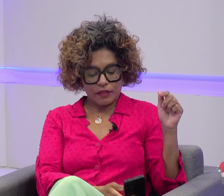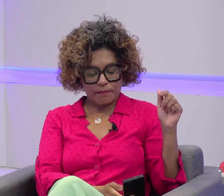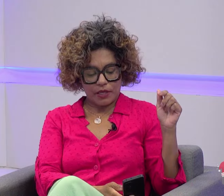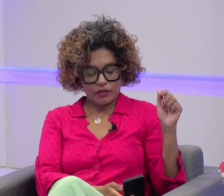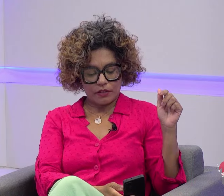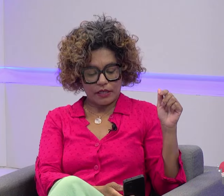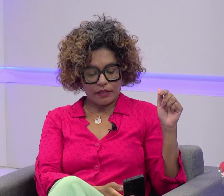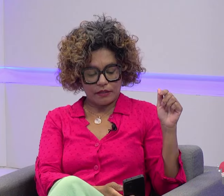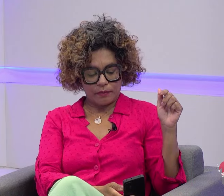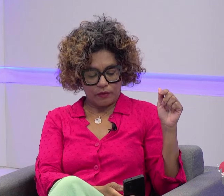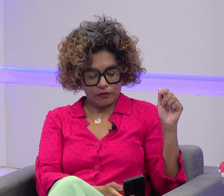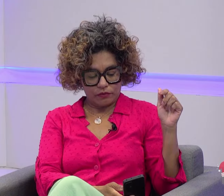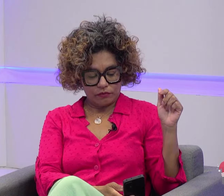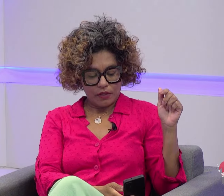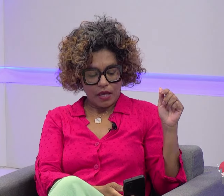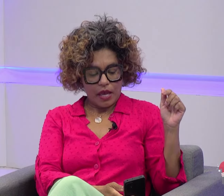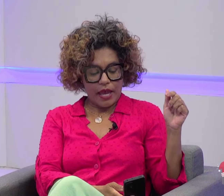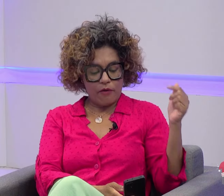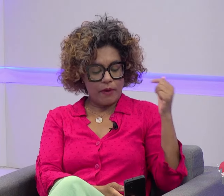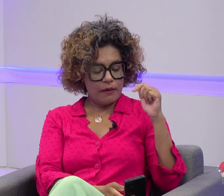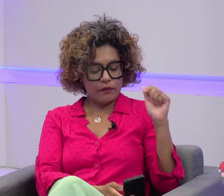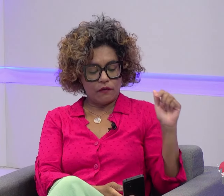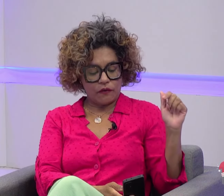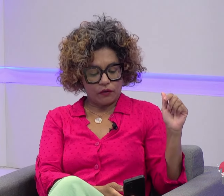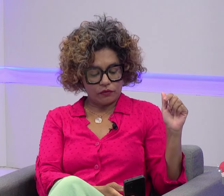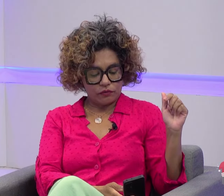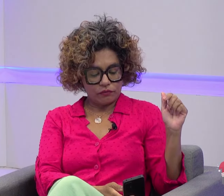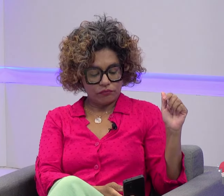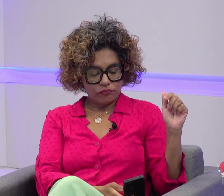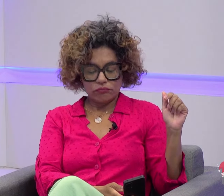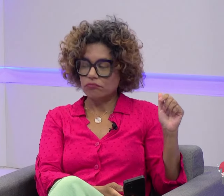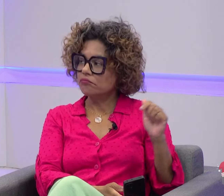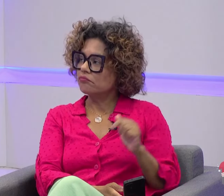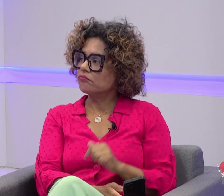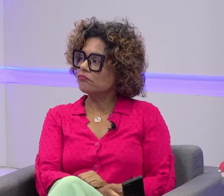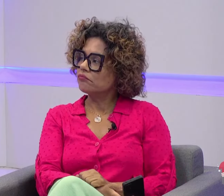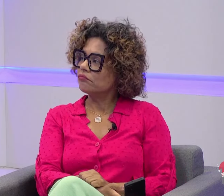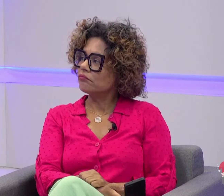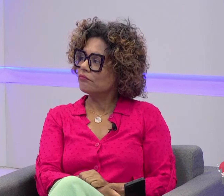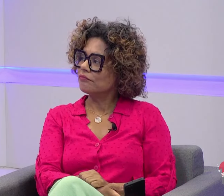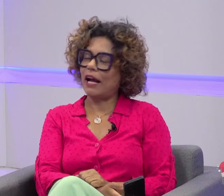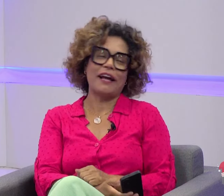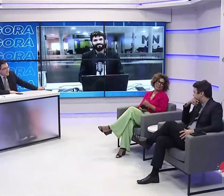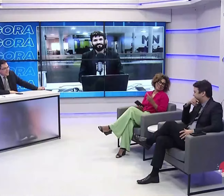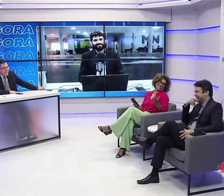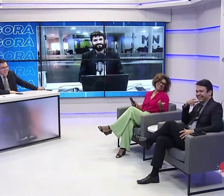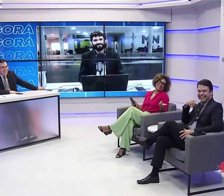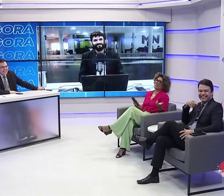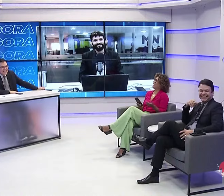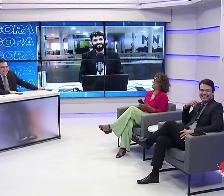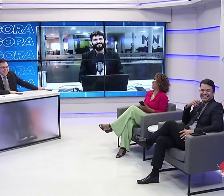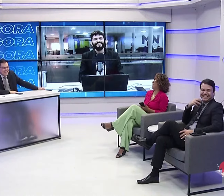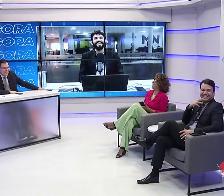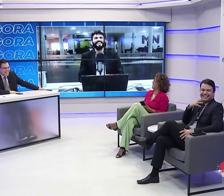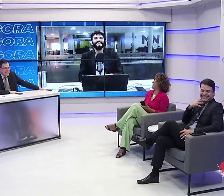vereadores vão ser bestas a esse ponto? Eu mesmo não voto. Quem é isso aí? Aí!